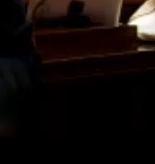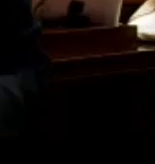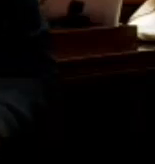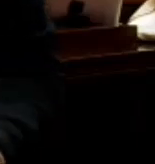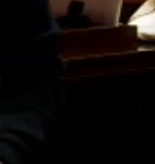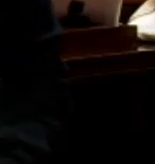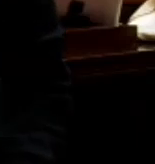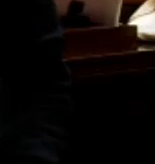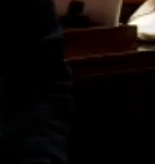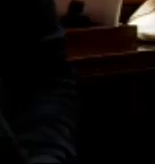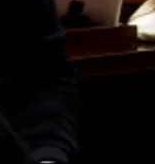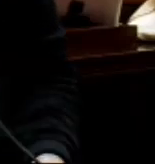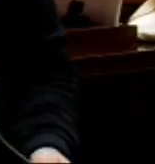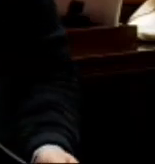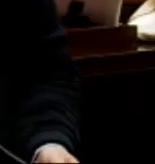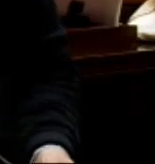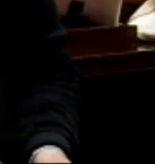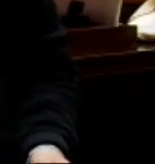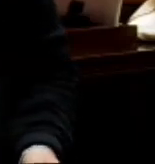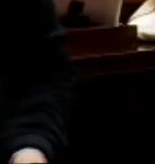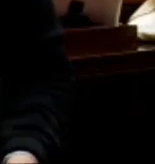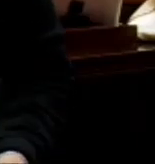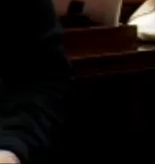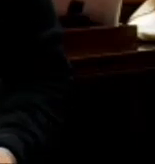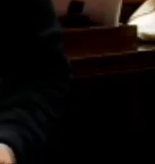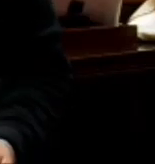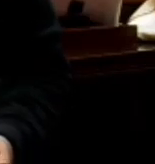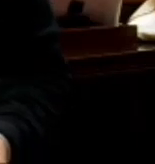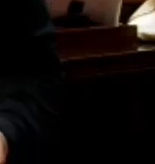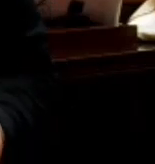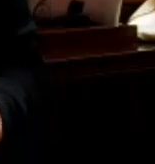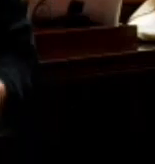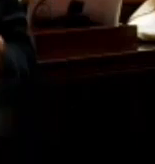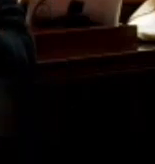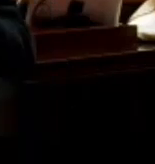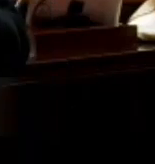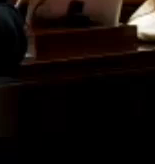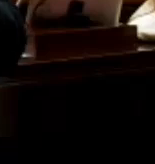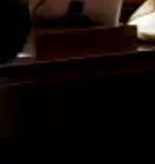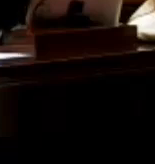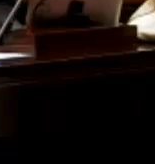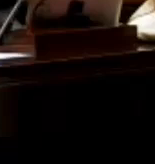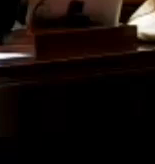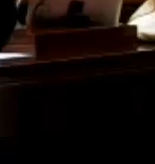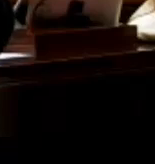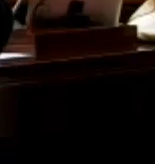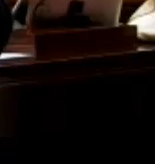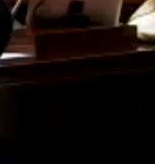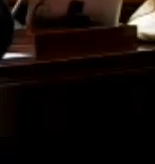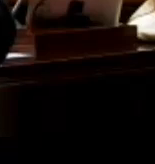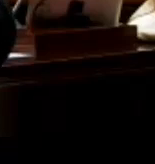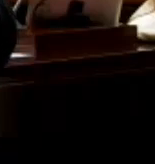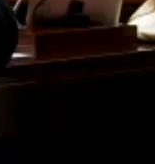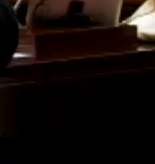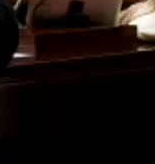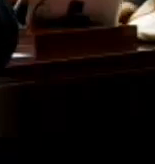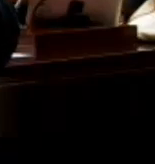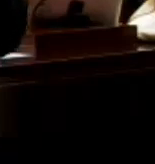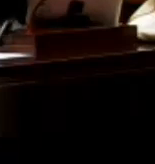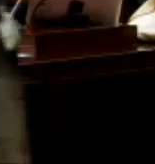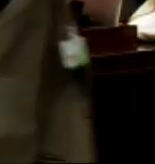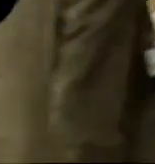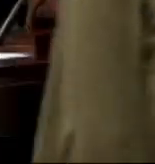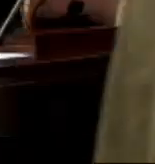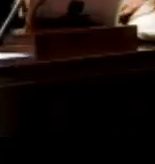poder, na verdade, aparteá-la nesse momento. porque eu quero saudar o deputado Adilson Troca, nosso presidente de